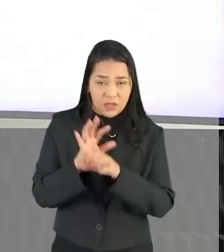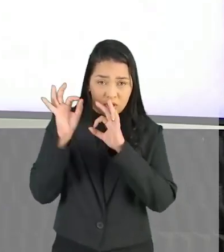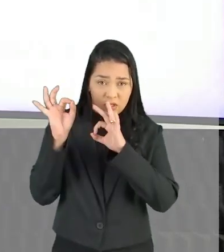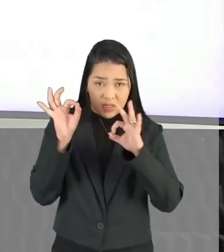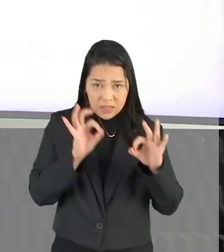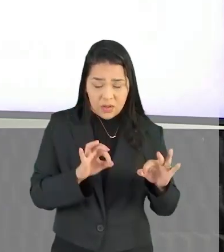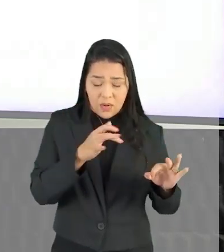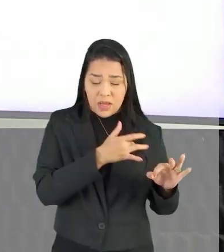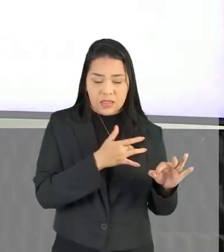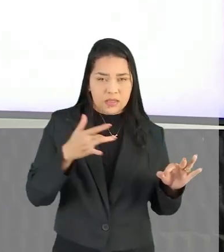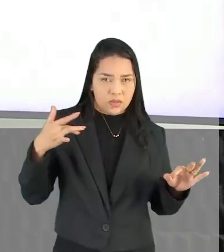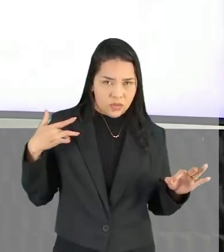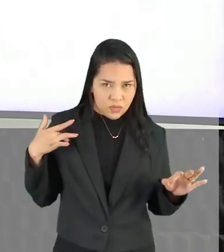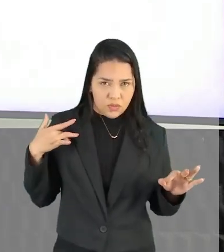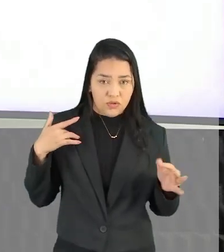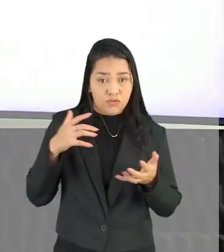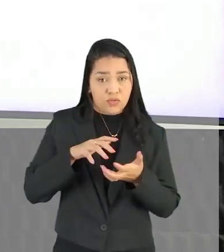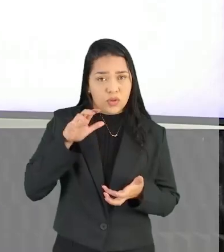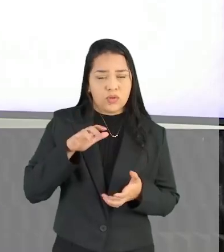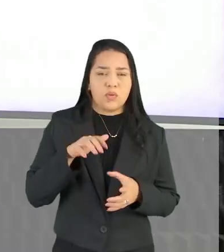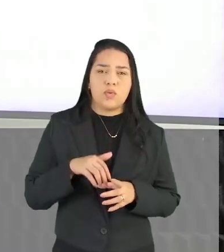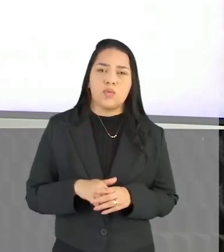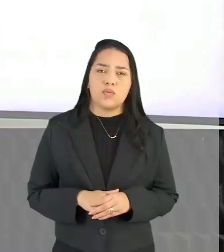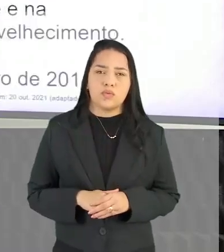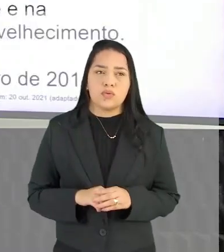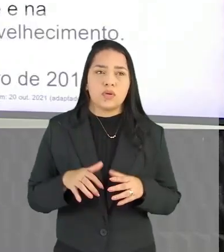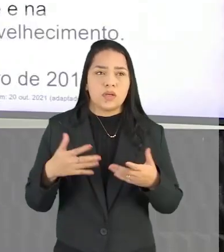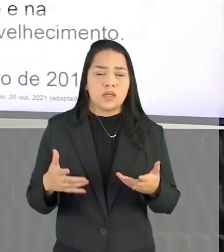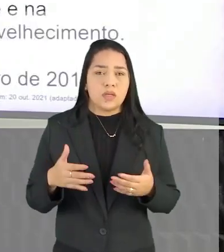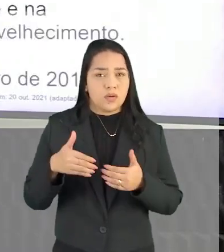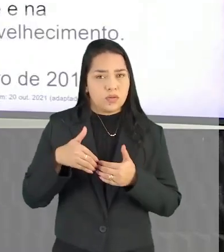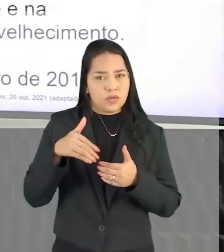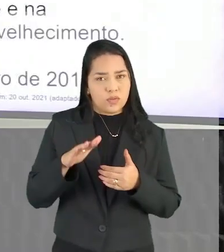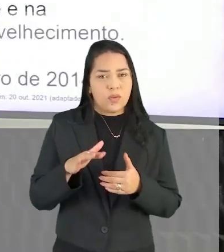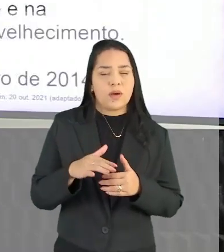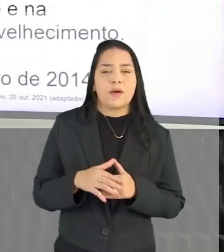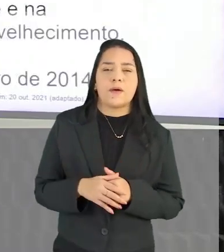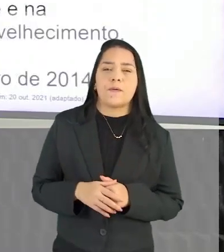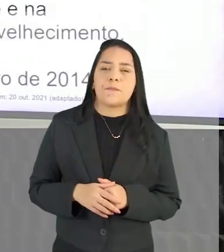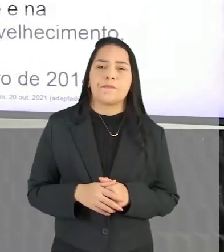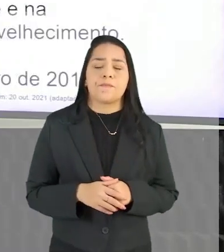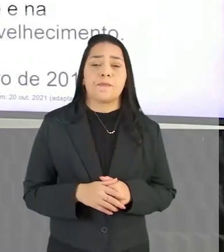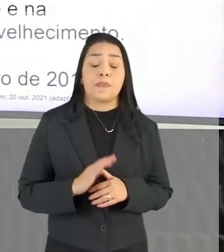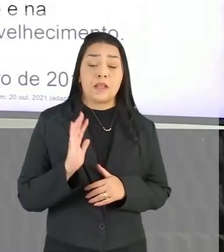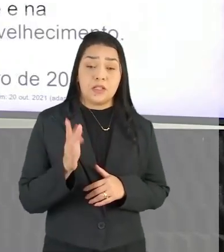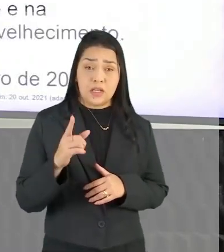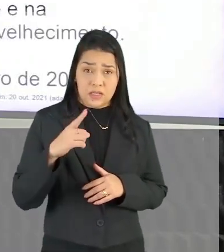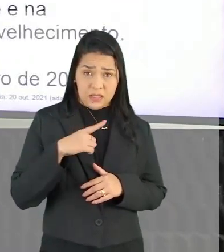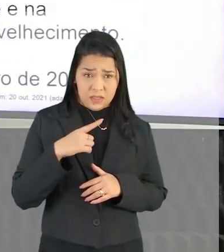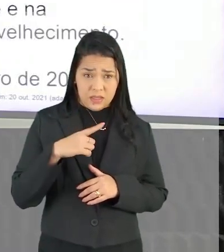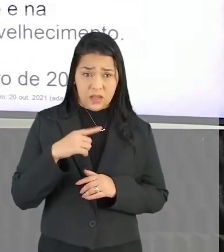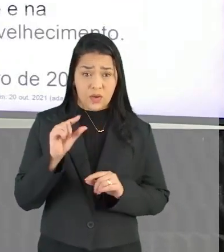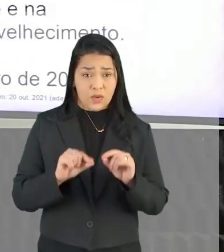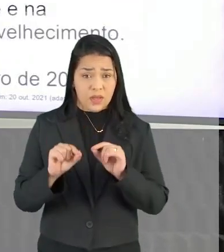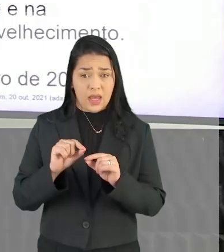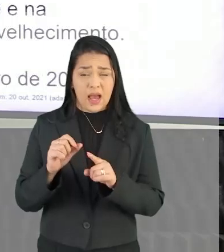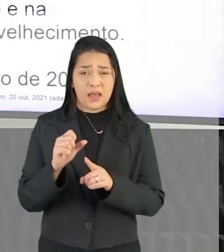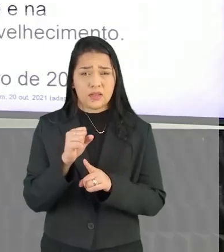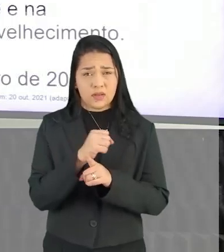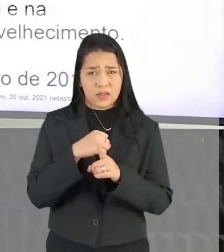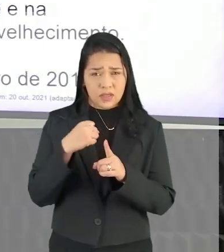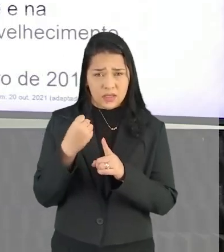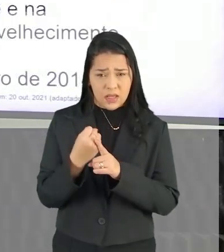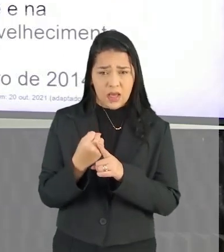atenção À saúde do idoso E aí vamos continuar Diante desse cenário A Sociedade